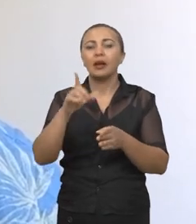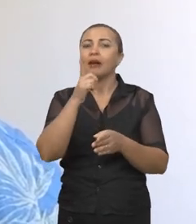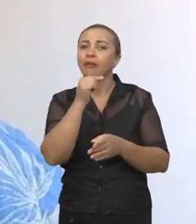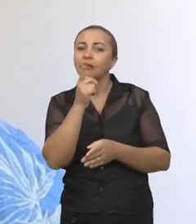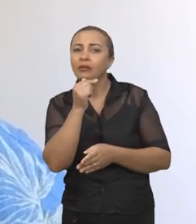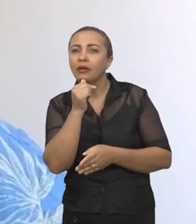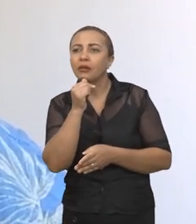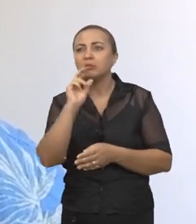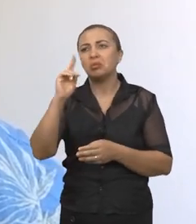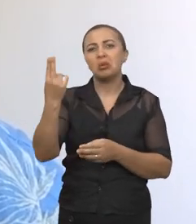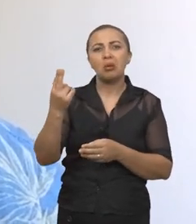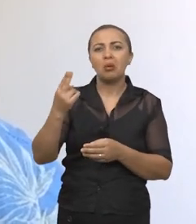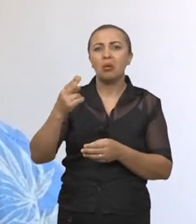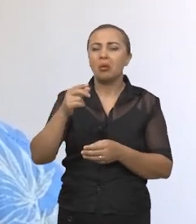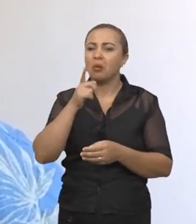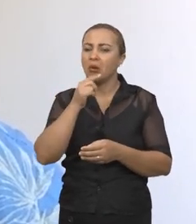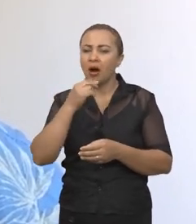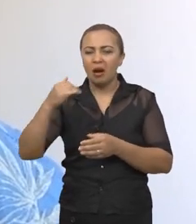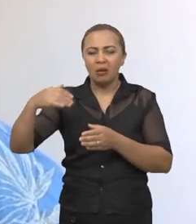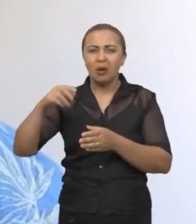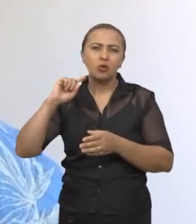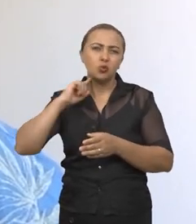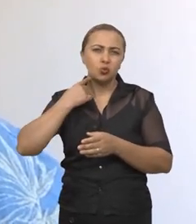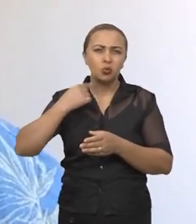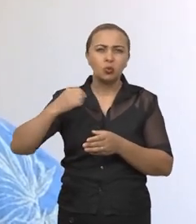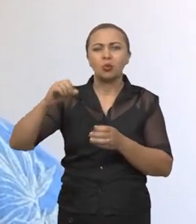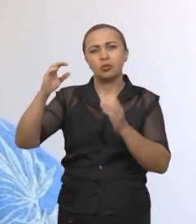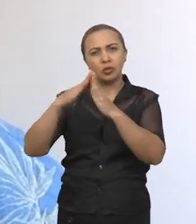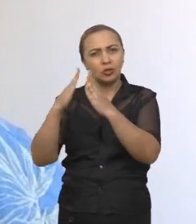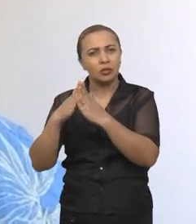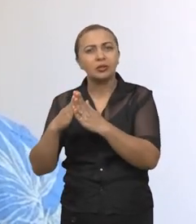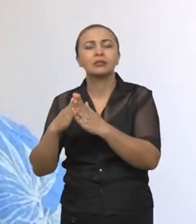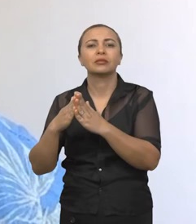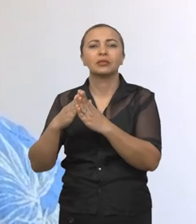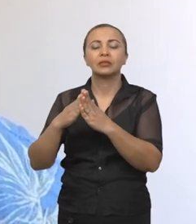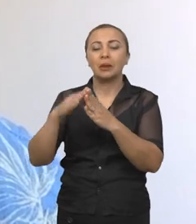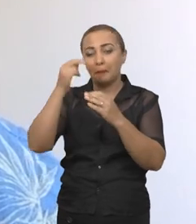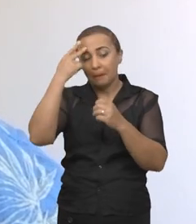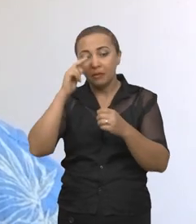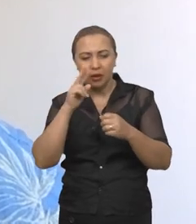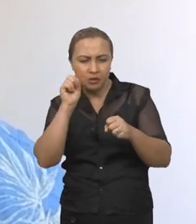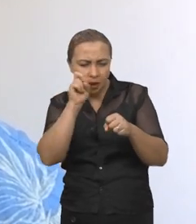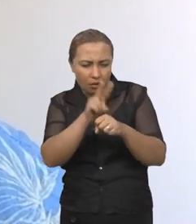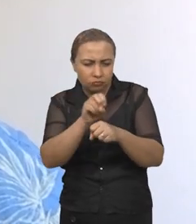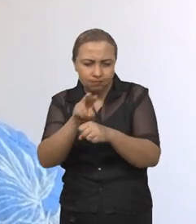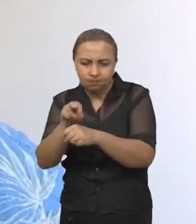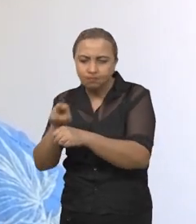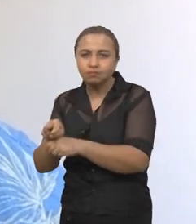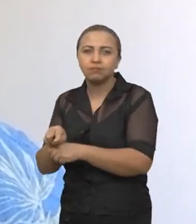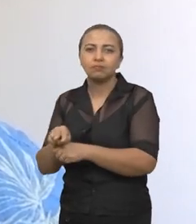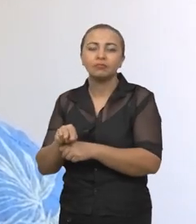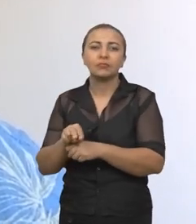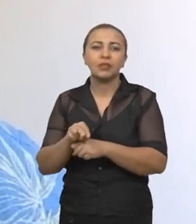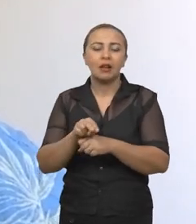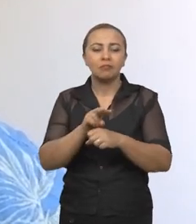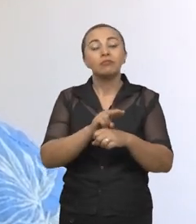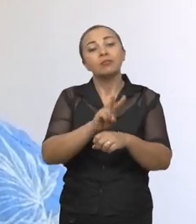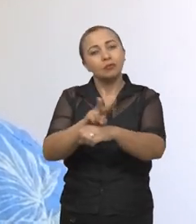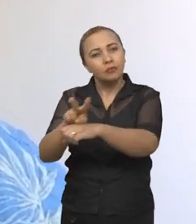de água, amostra de esgoto doméstico, para que a possa fazer um monitoramento da presença do